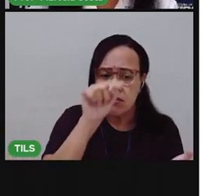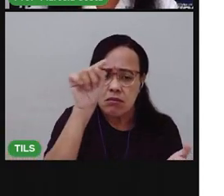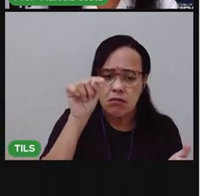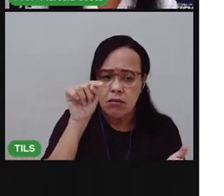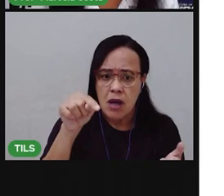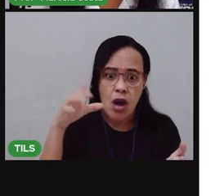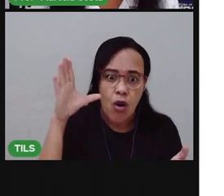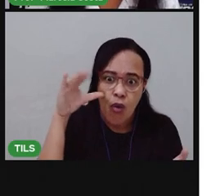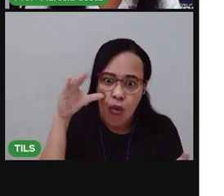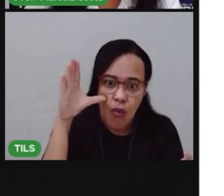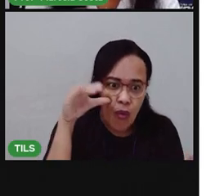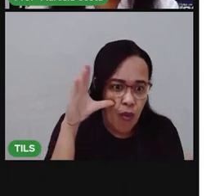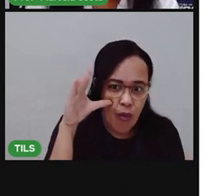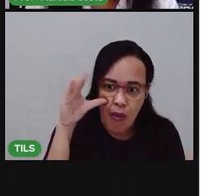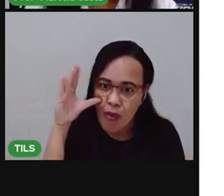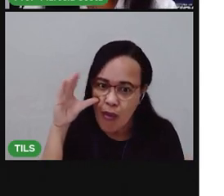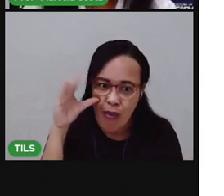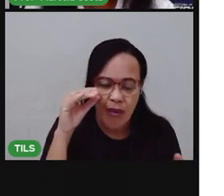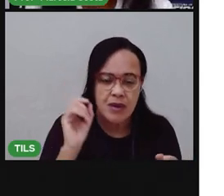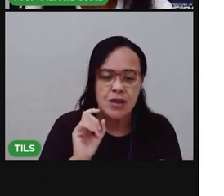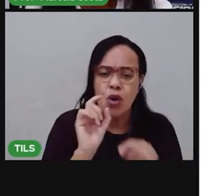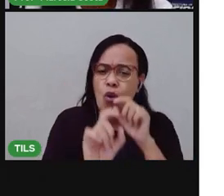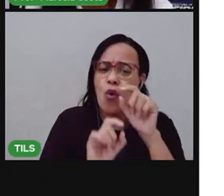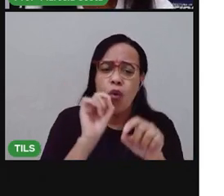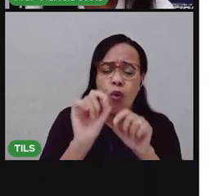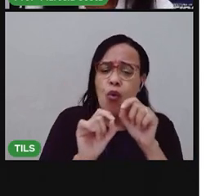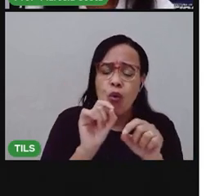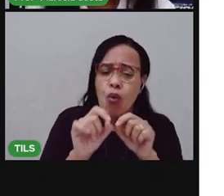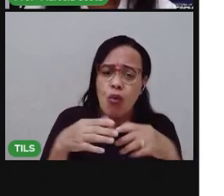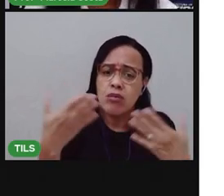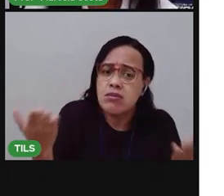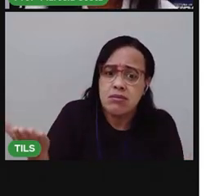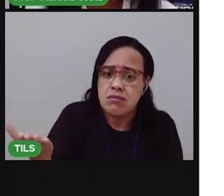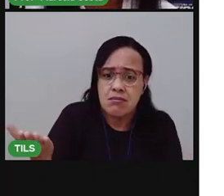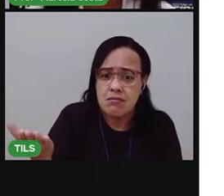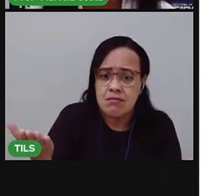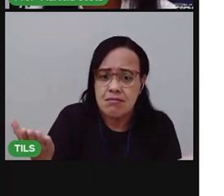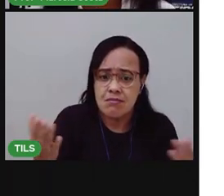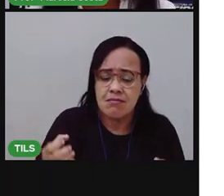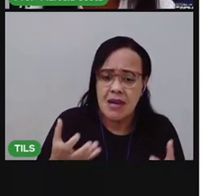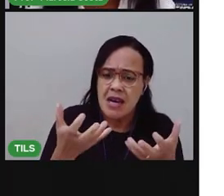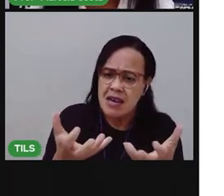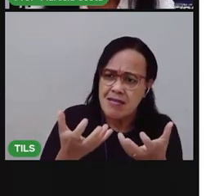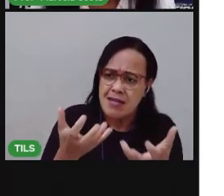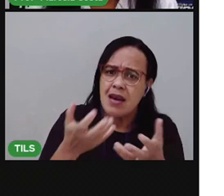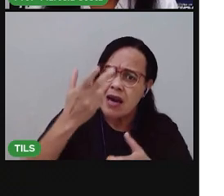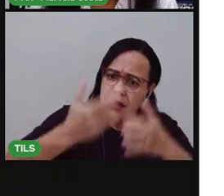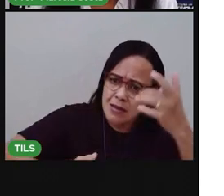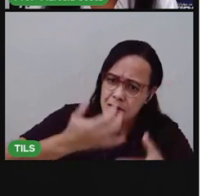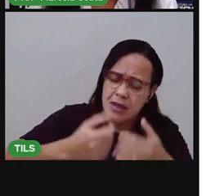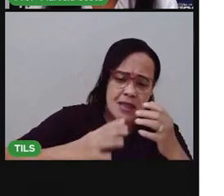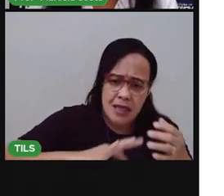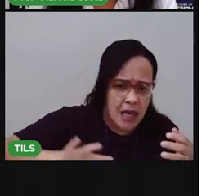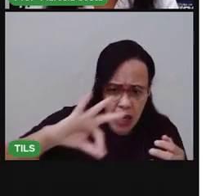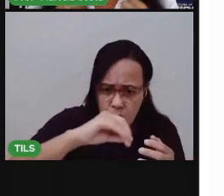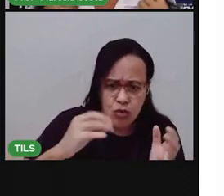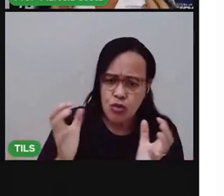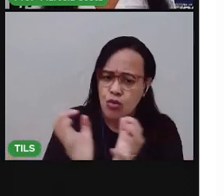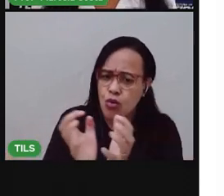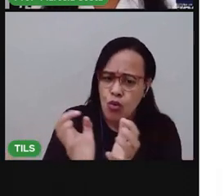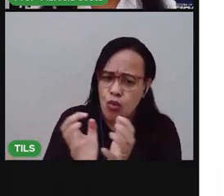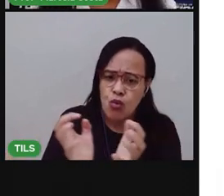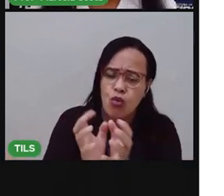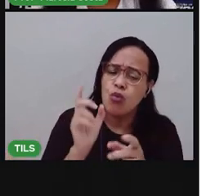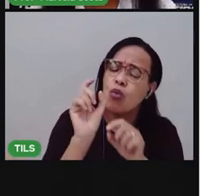mundo ficou curioso. Afinal, o que será que Franjinha queria dividir com todas aquelas crianças? O